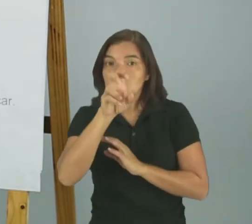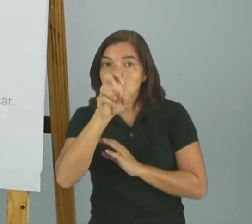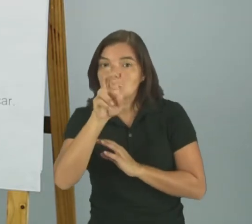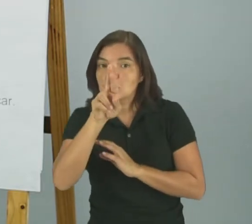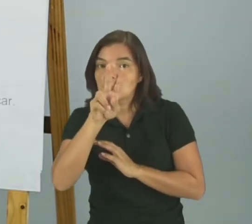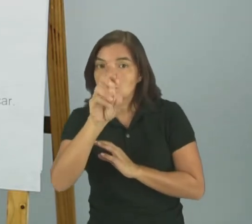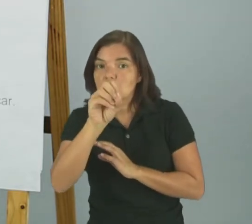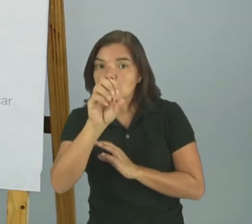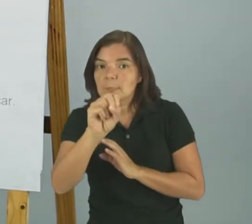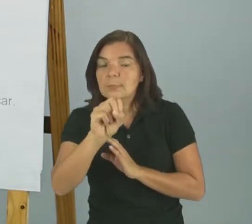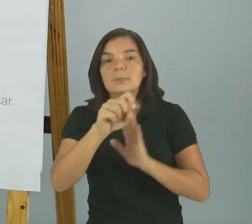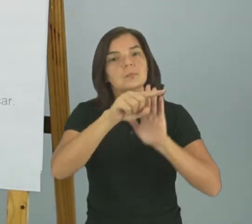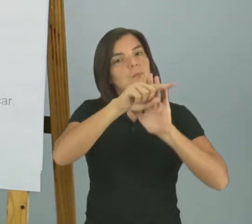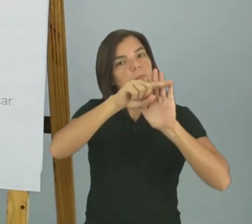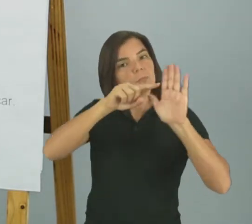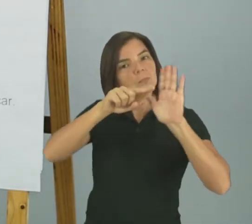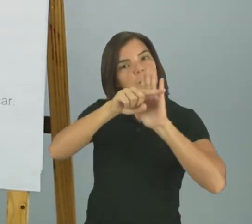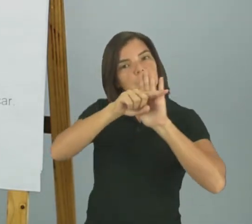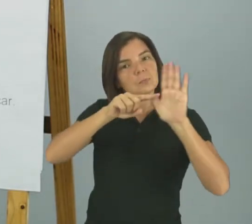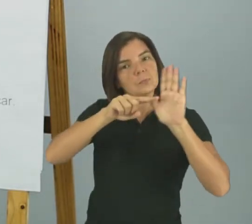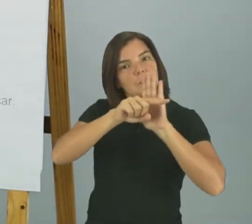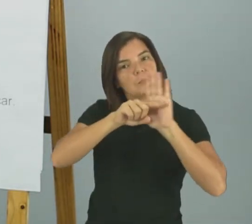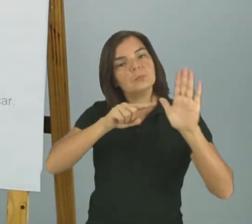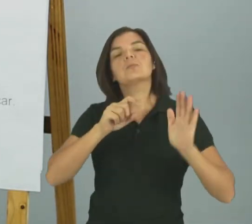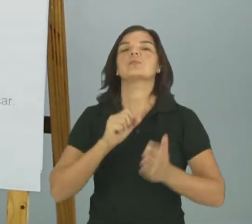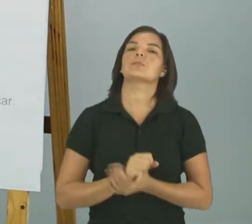que é um Se refere a uma linha Tá bom?